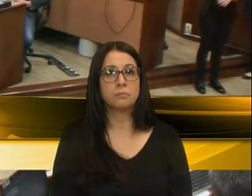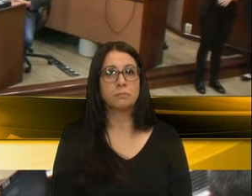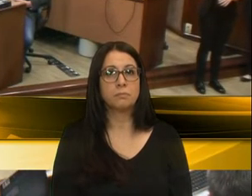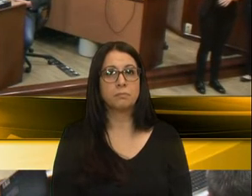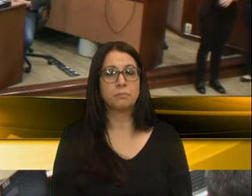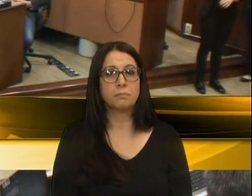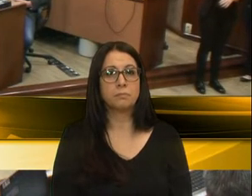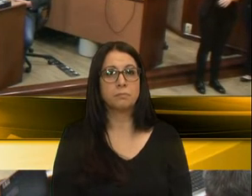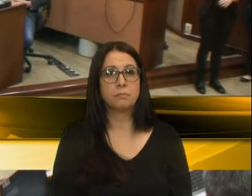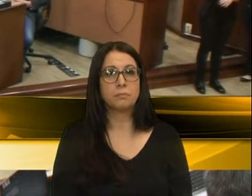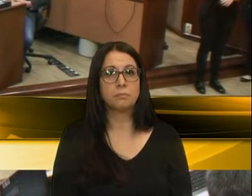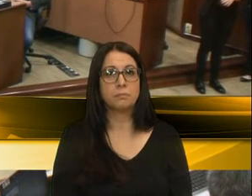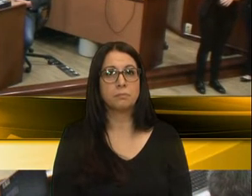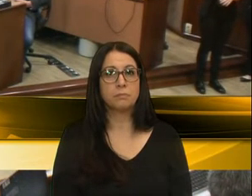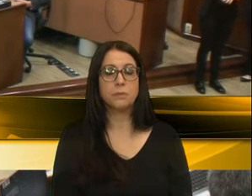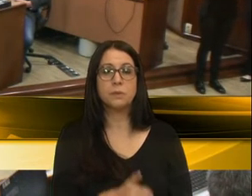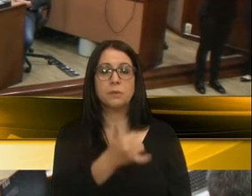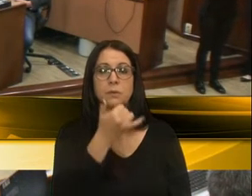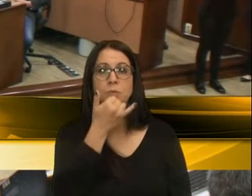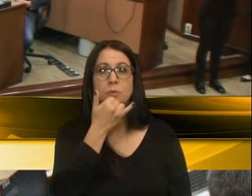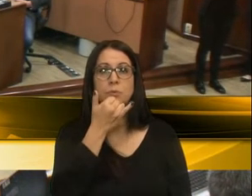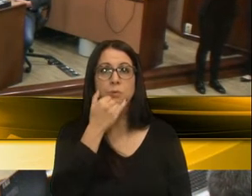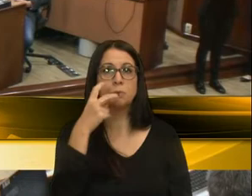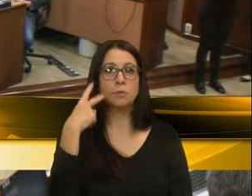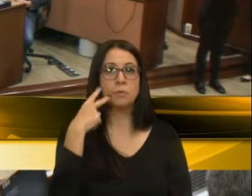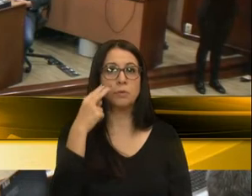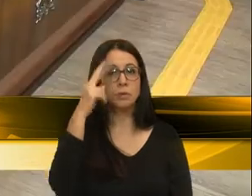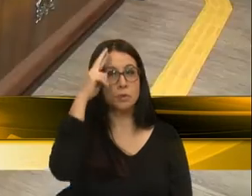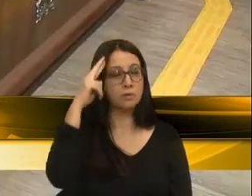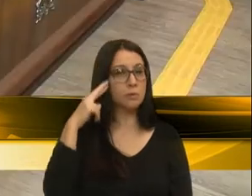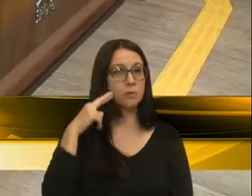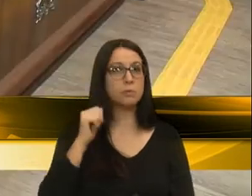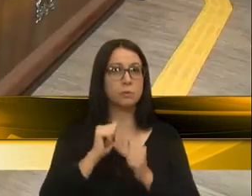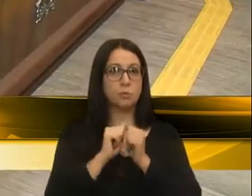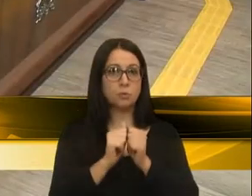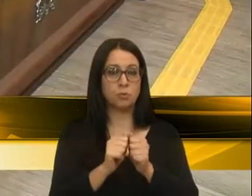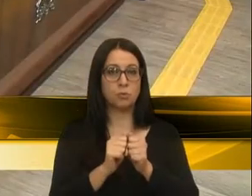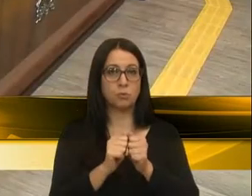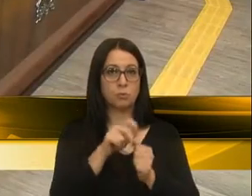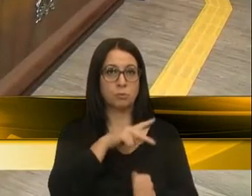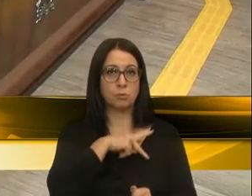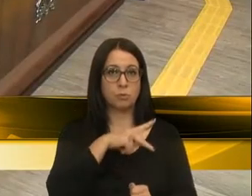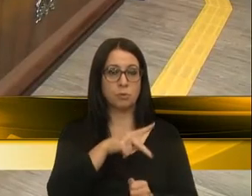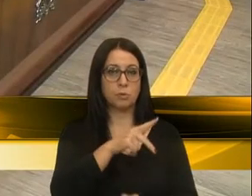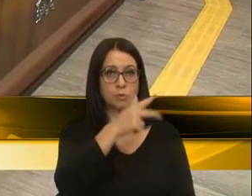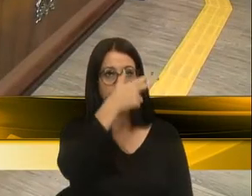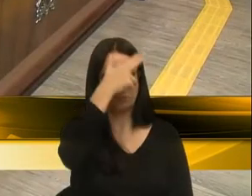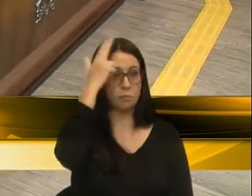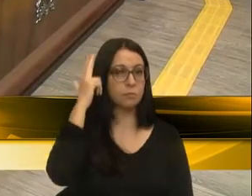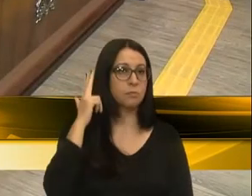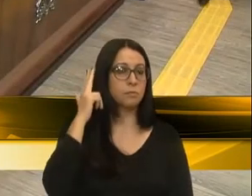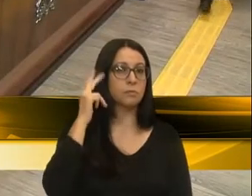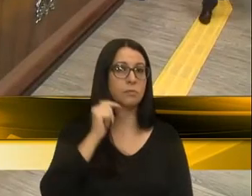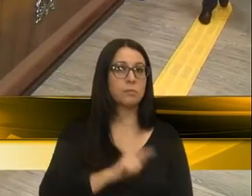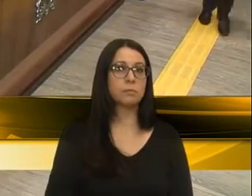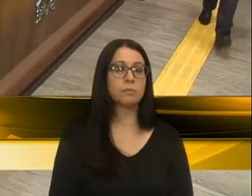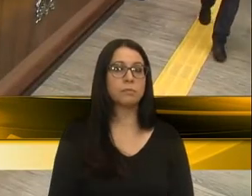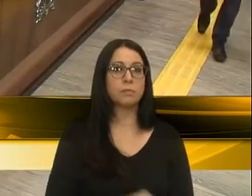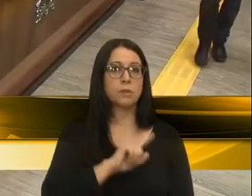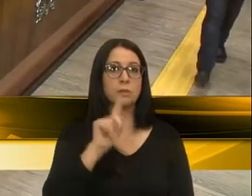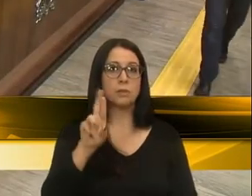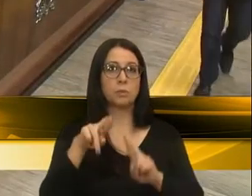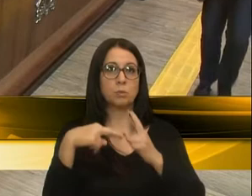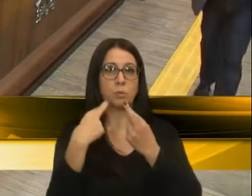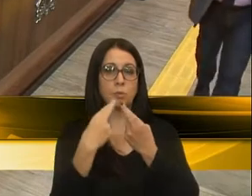Vereador Tiberiçá, se o me permite. Desculpa, vereador Rafael. Nós tivemos, junto com o presidente Cassina, lá na reunião do